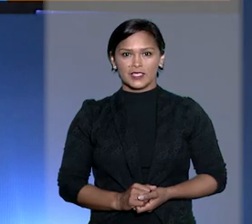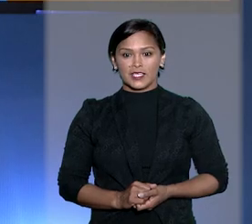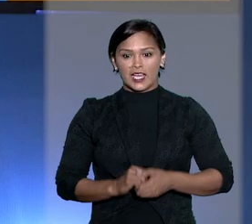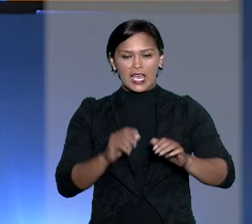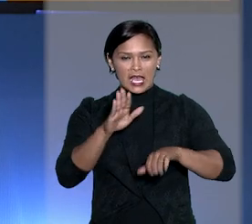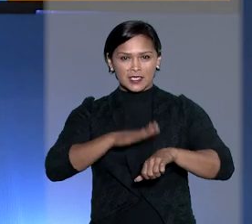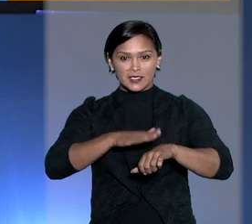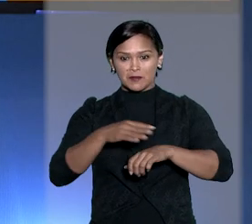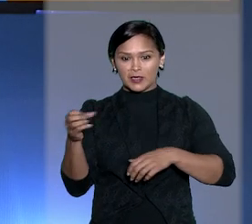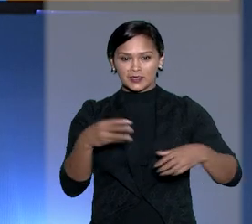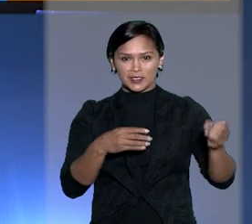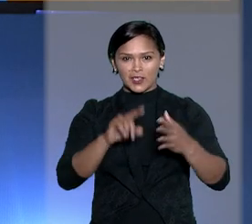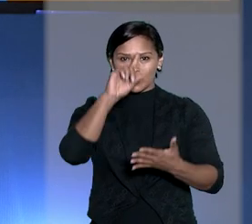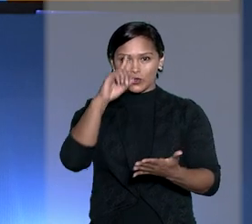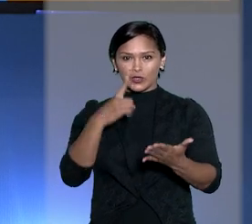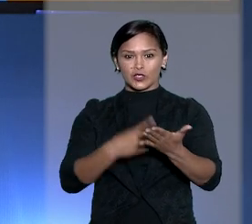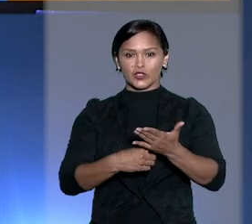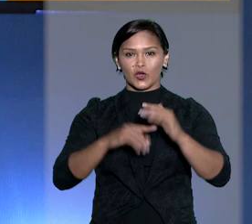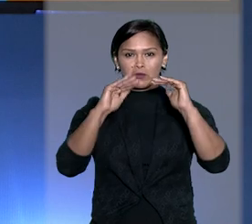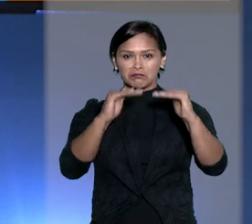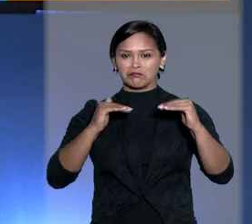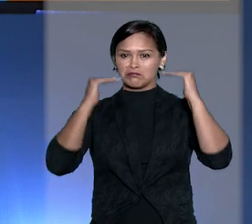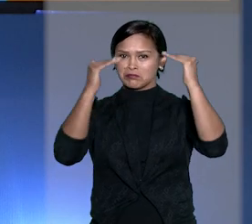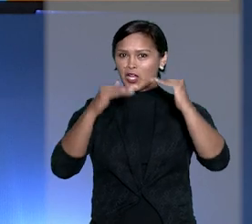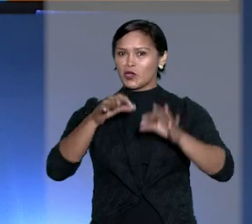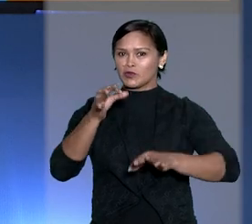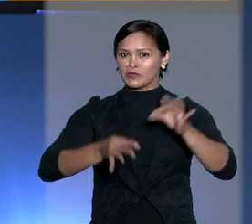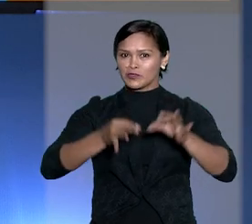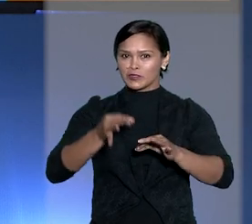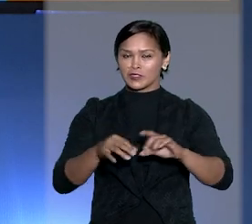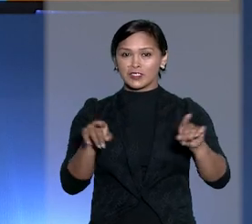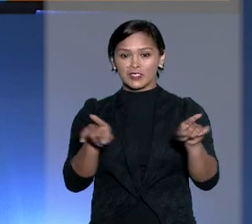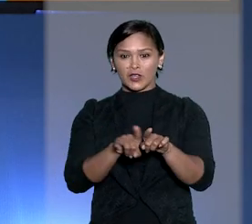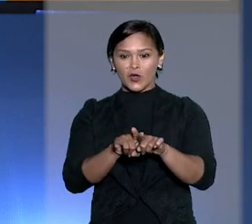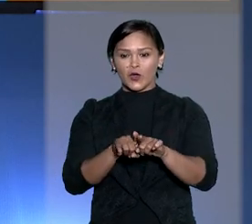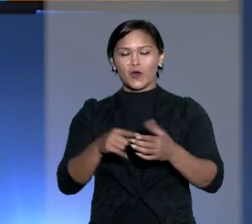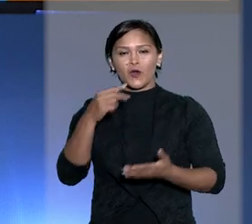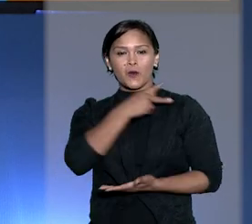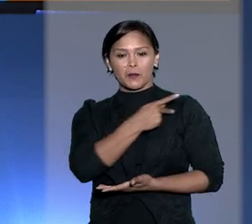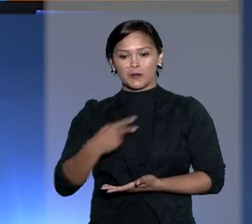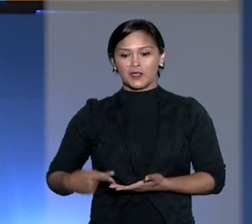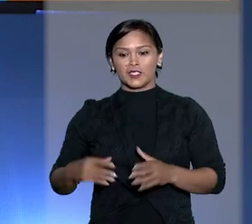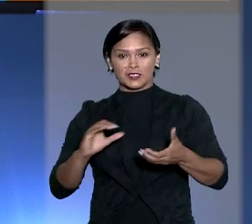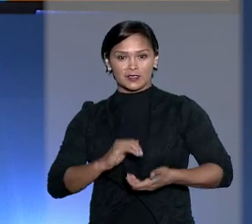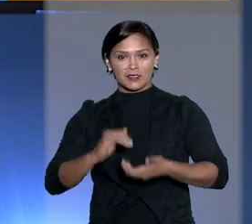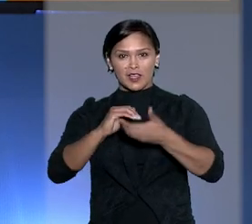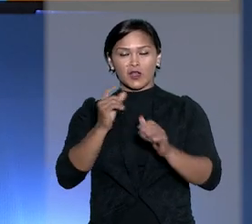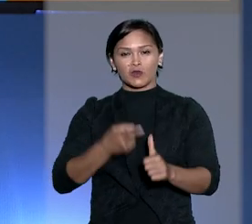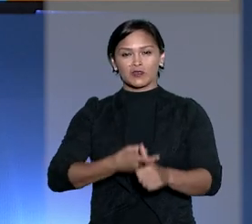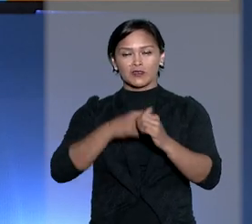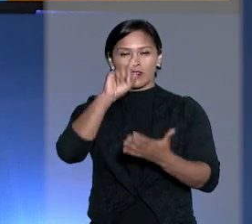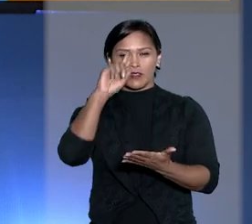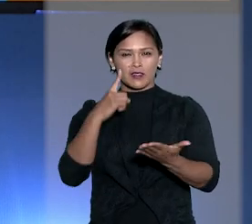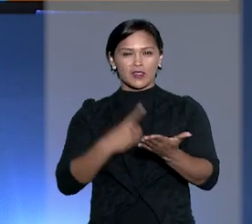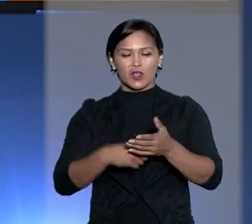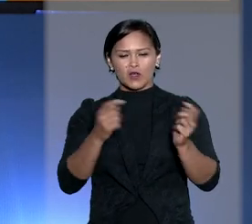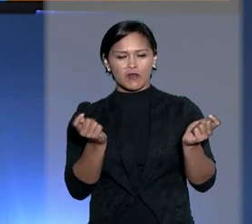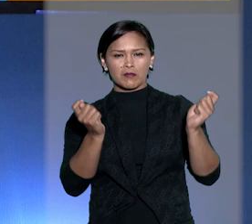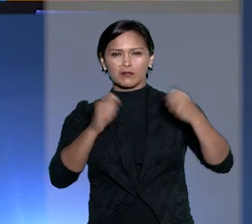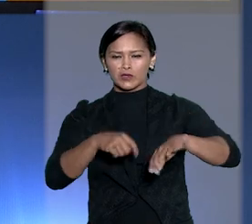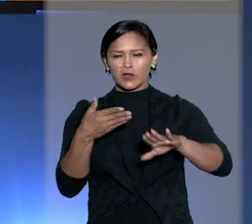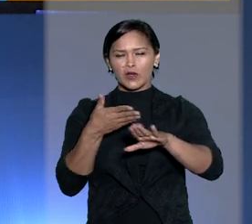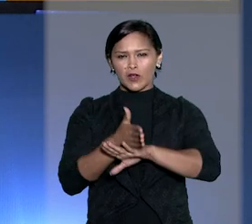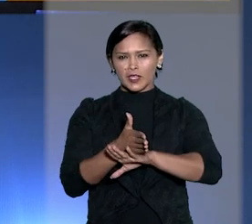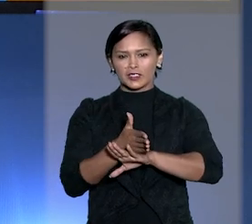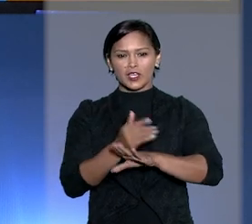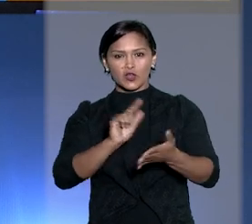Entre as mais recentes decisões do Superior Tribunal de Justiça, o presidente da Corte suspendeu decisão que